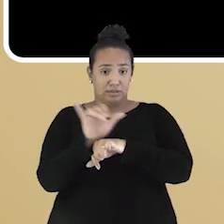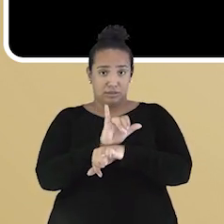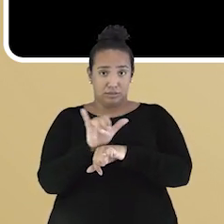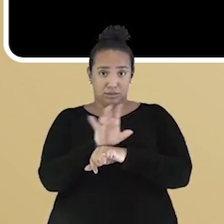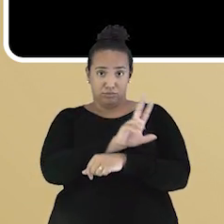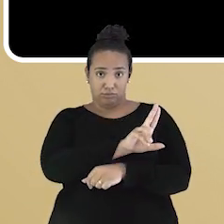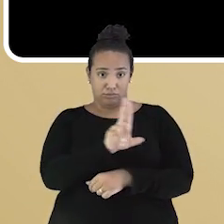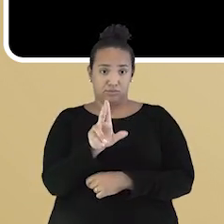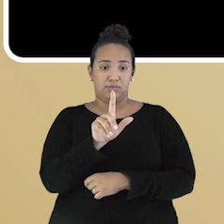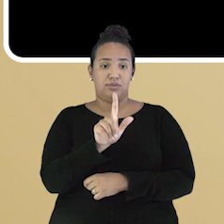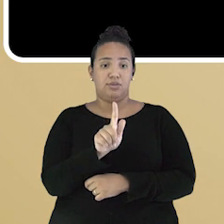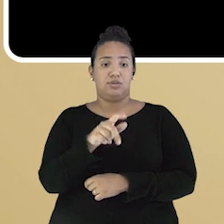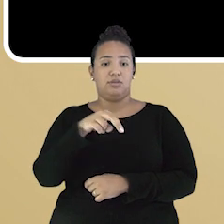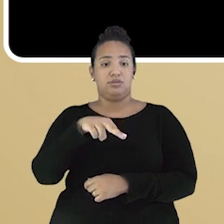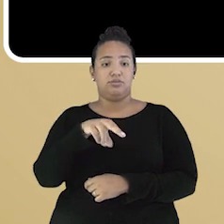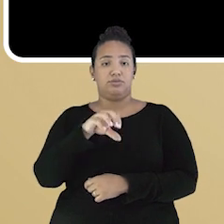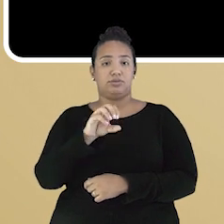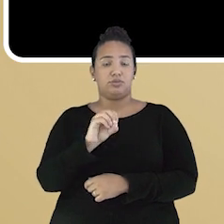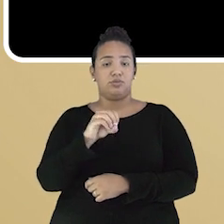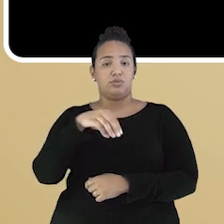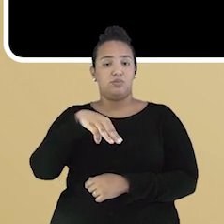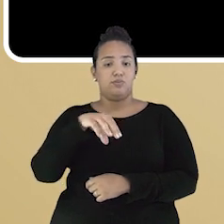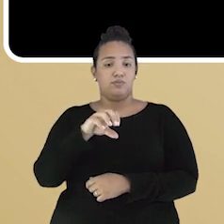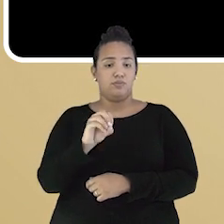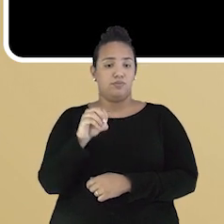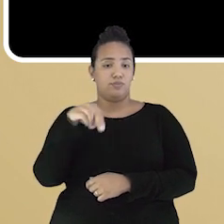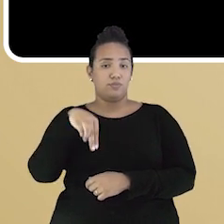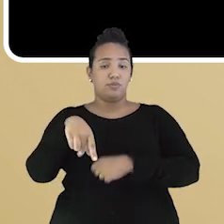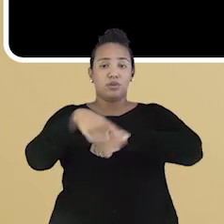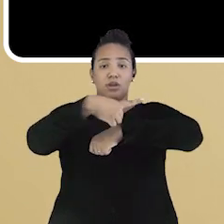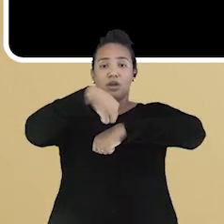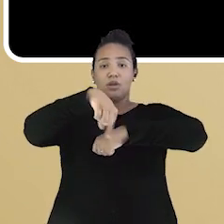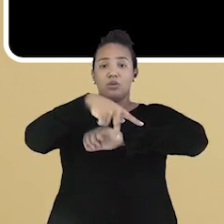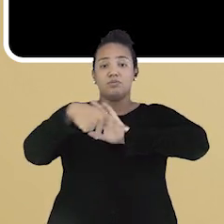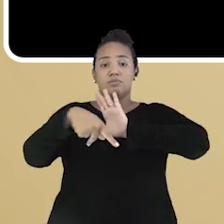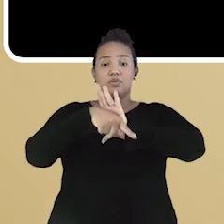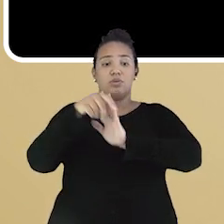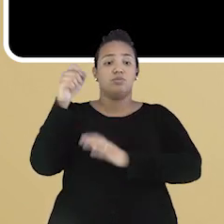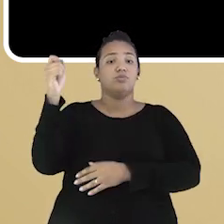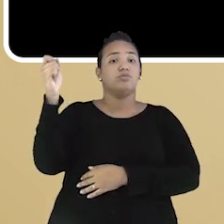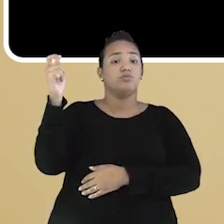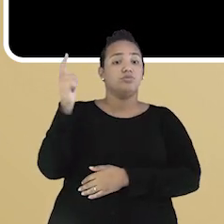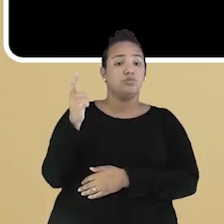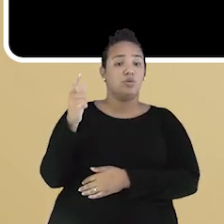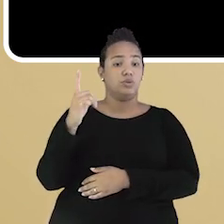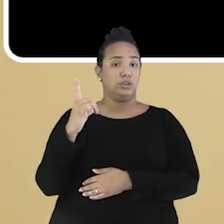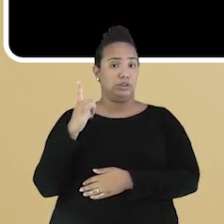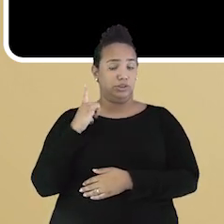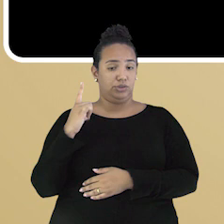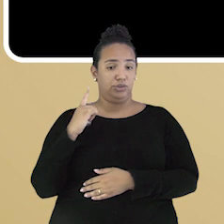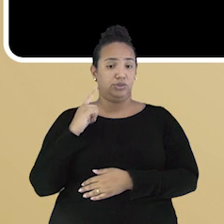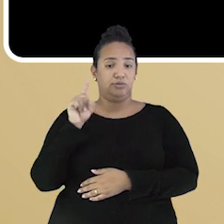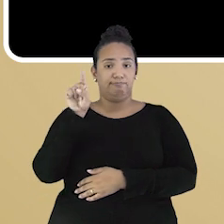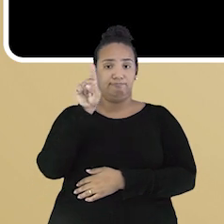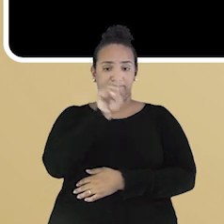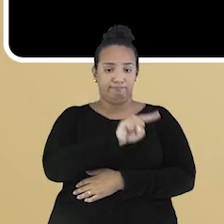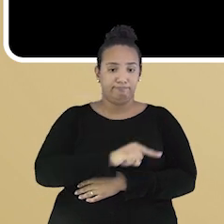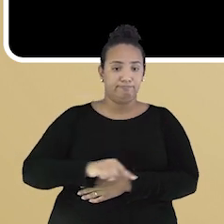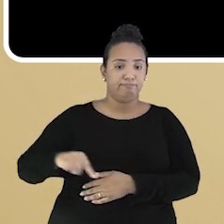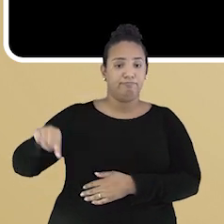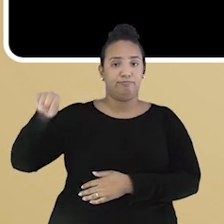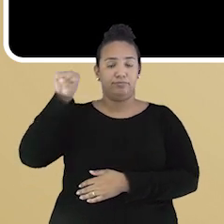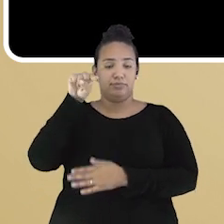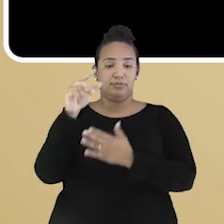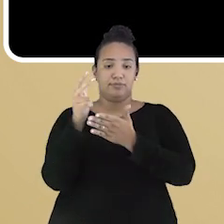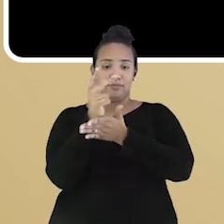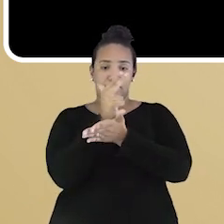chamado gnomo. O gnomo, ou relógio solar, era composto, em essência, por um círculo que era